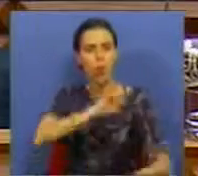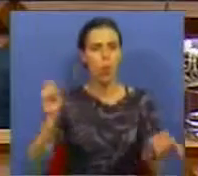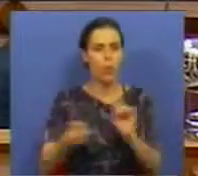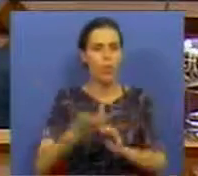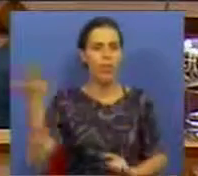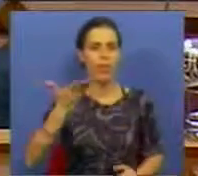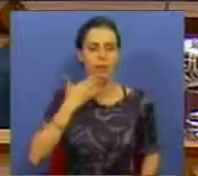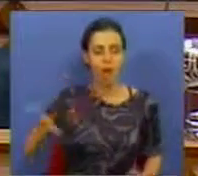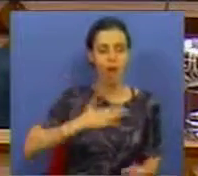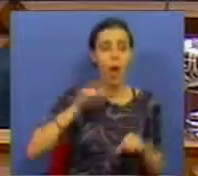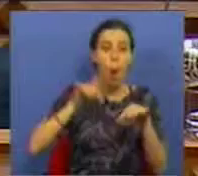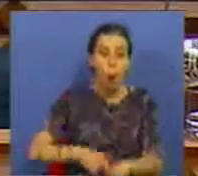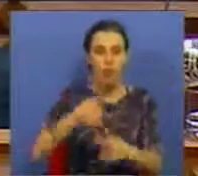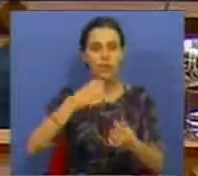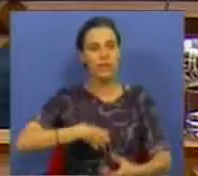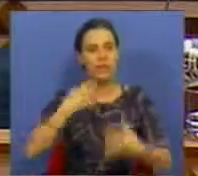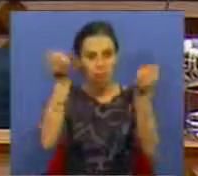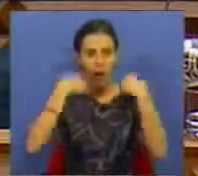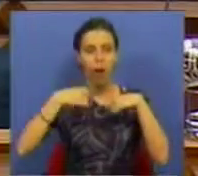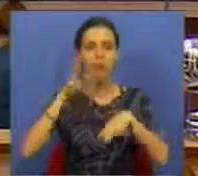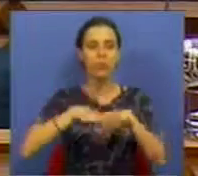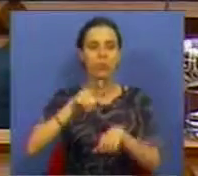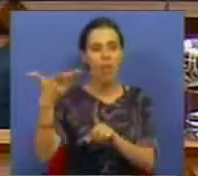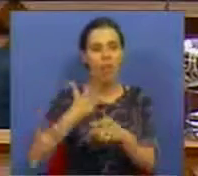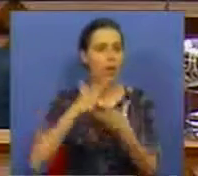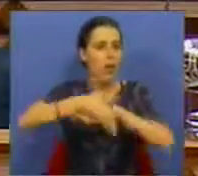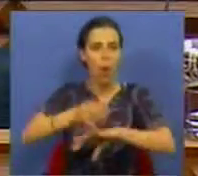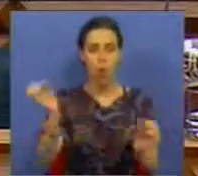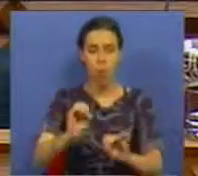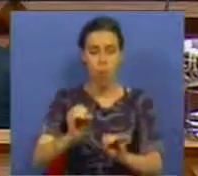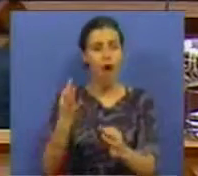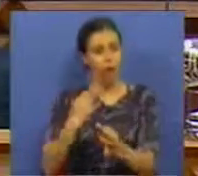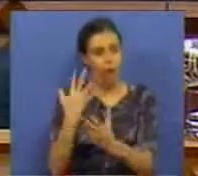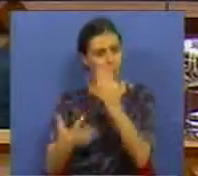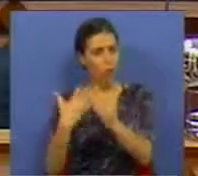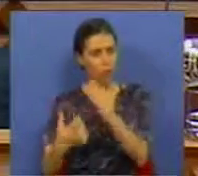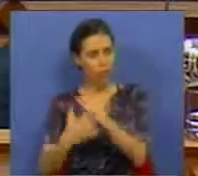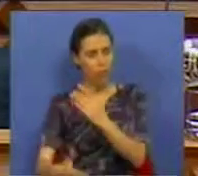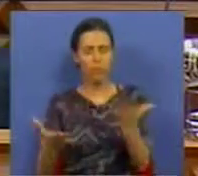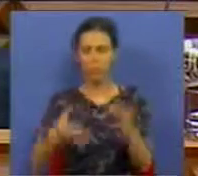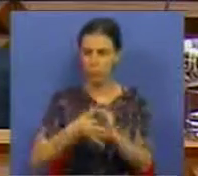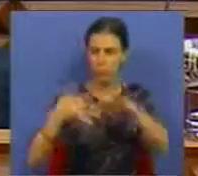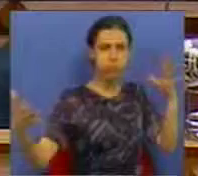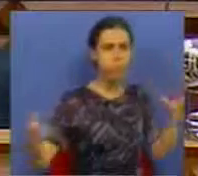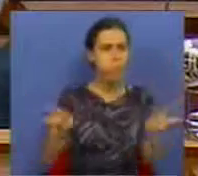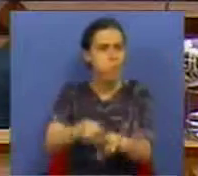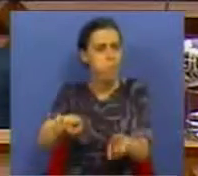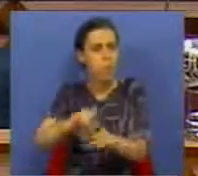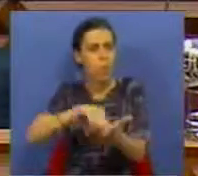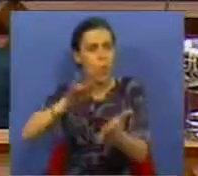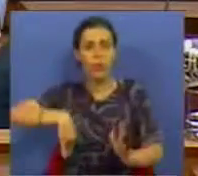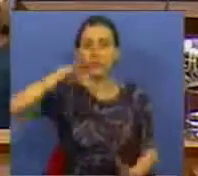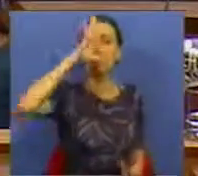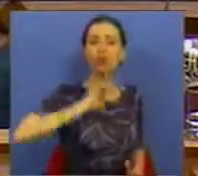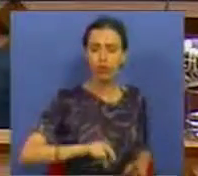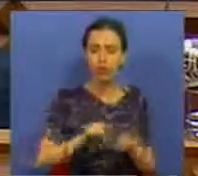e são hoje defraudadas no acesso a esse direito pelo qual pagaram. É a ruptura de um contrato que o